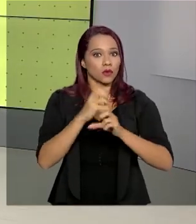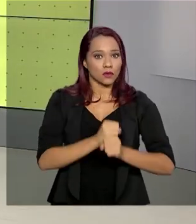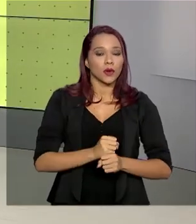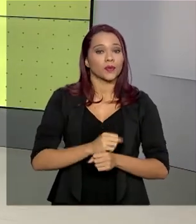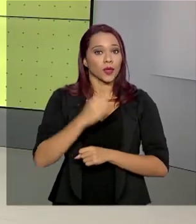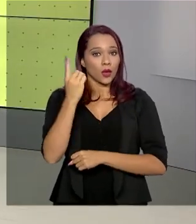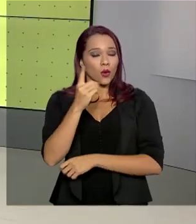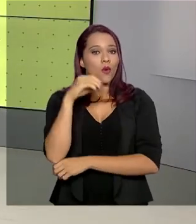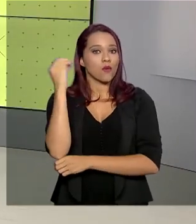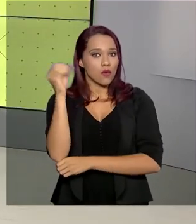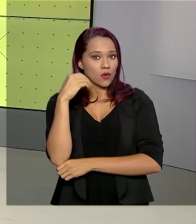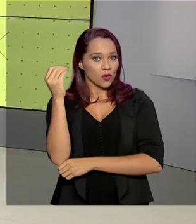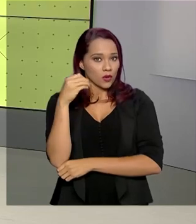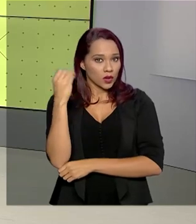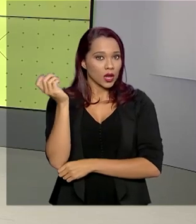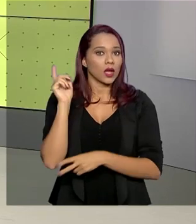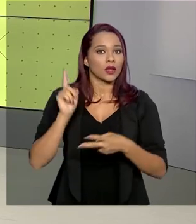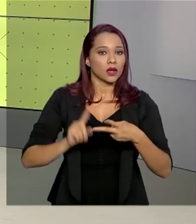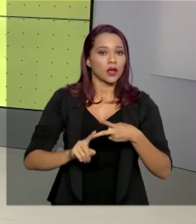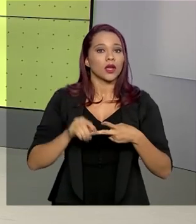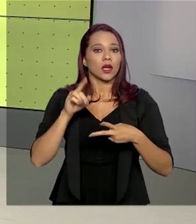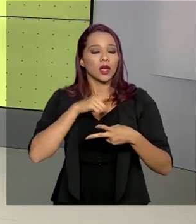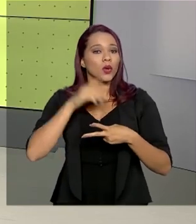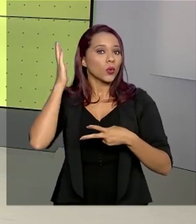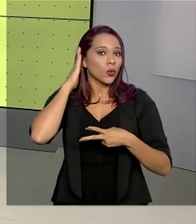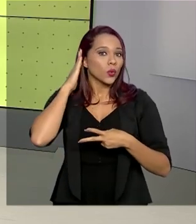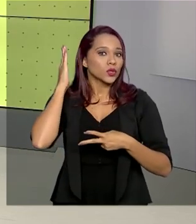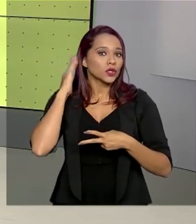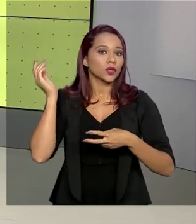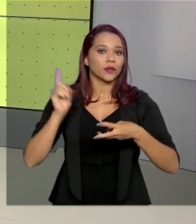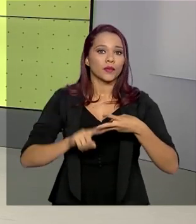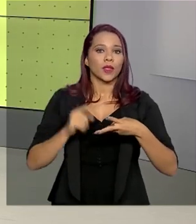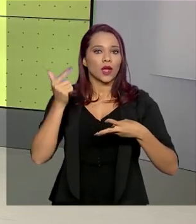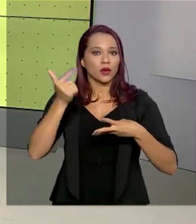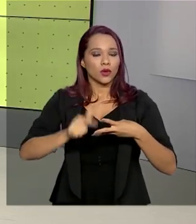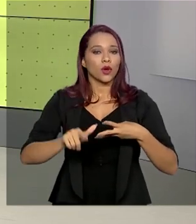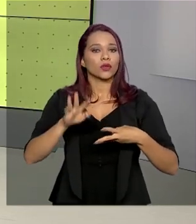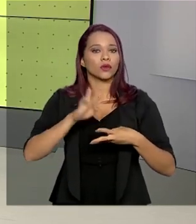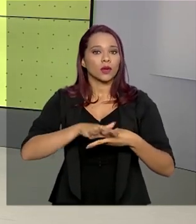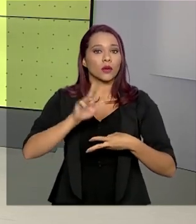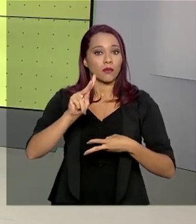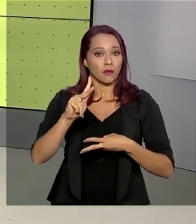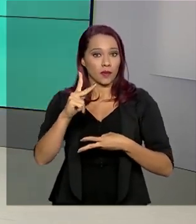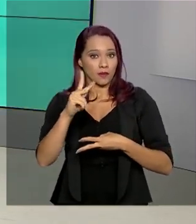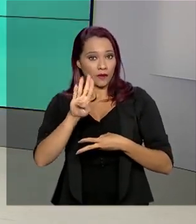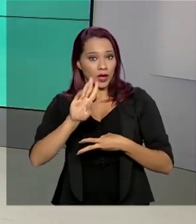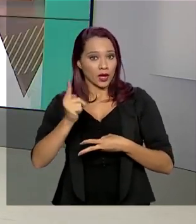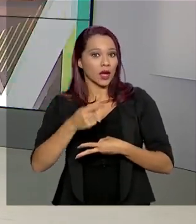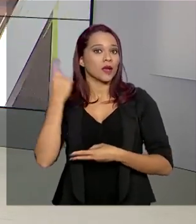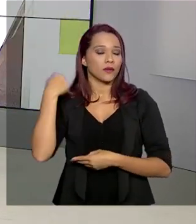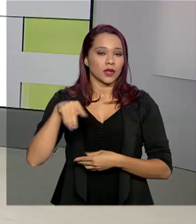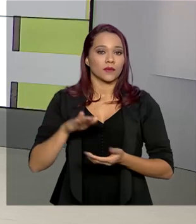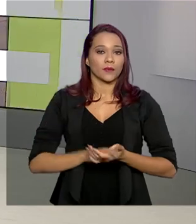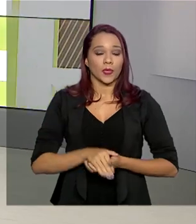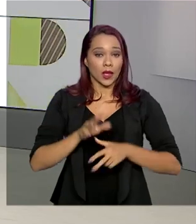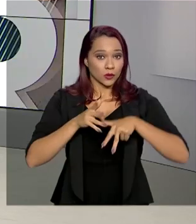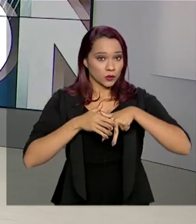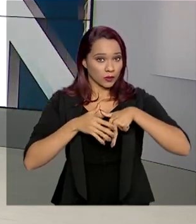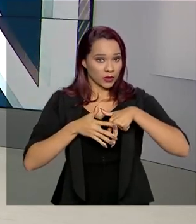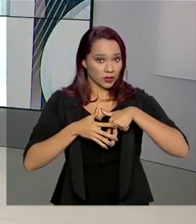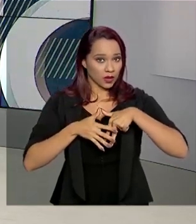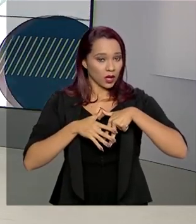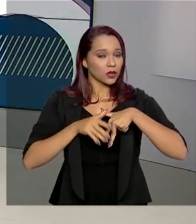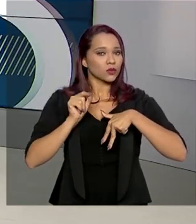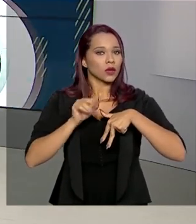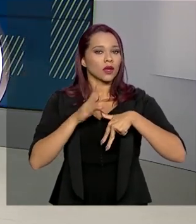Um em Porto Alegre, no Rio Grande do Sul, um em Curitiba, no Paraná e outro em Belo Horizonte, Minas Gerais. Os pacientes, segundo o